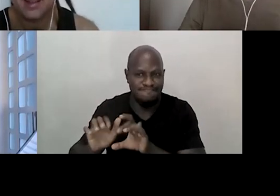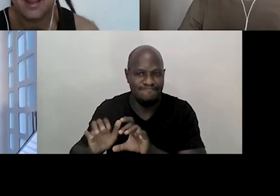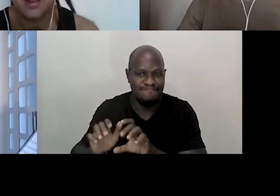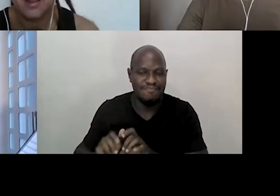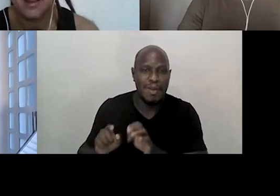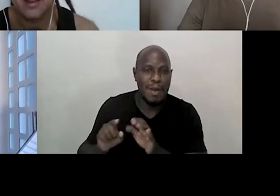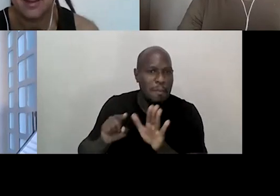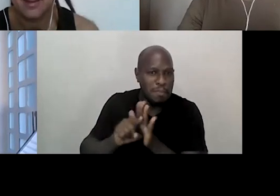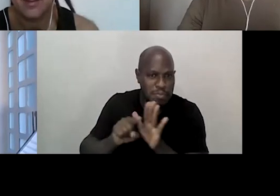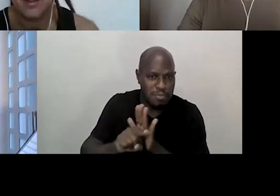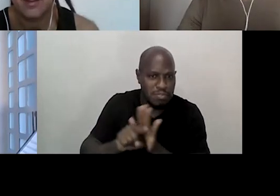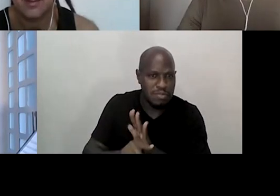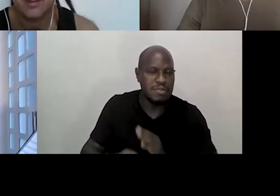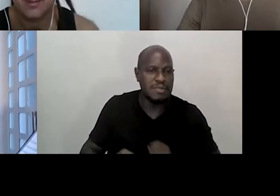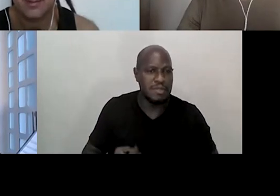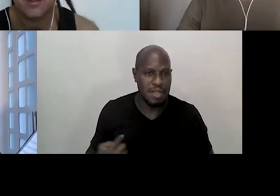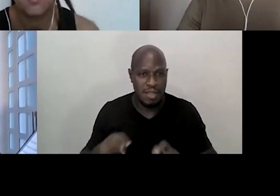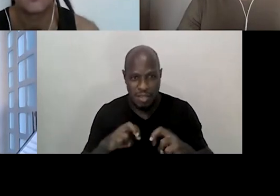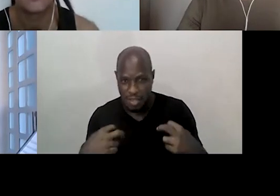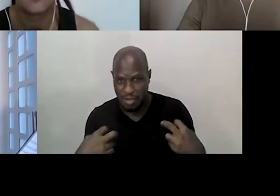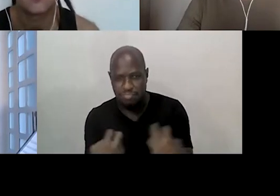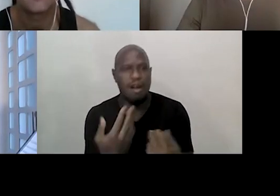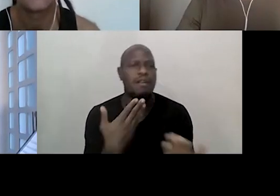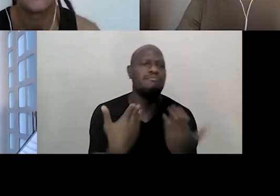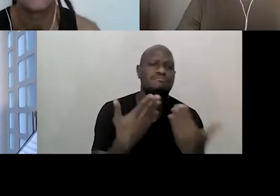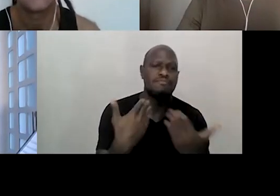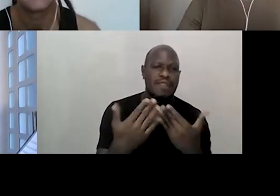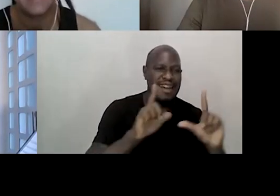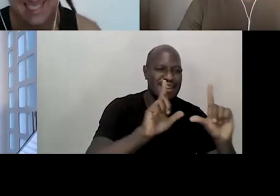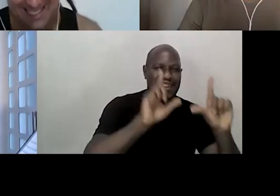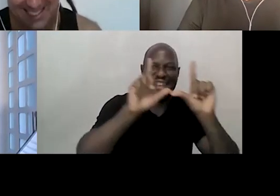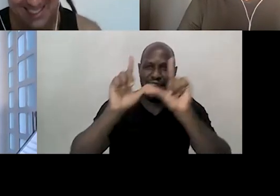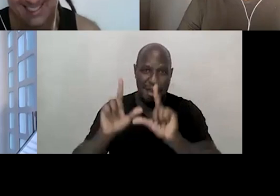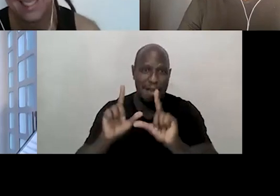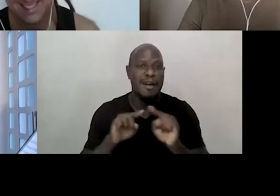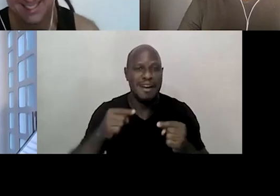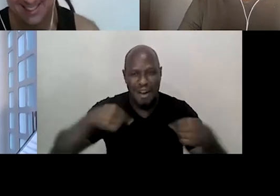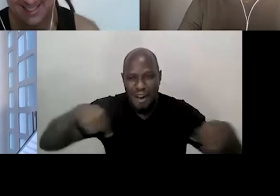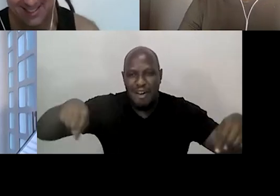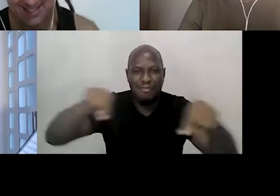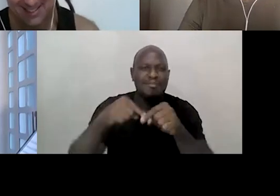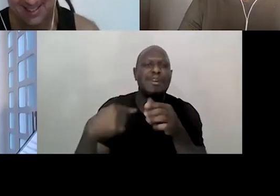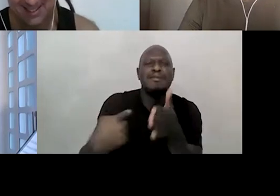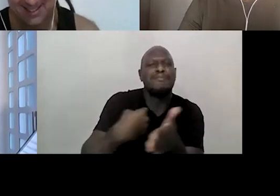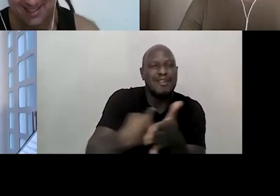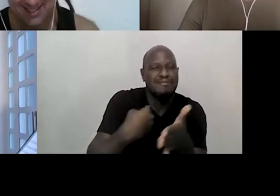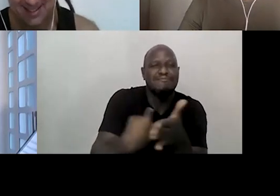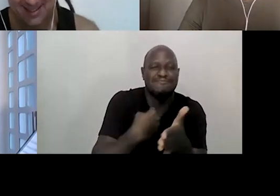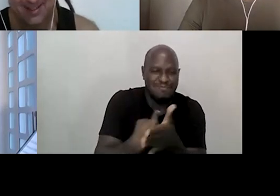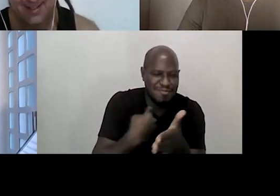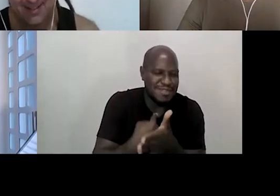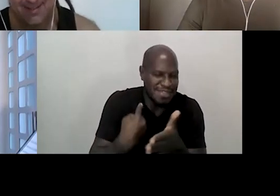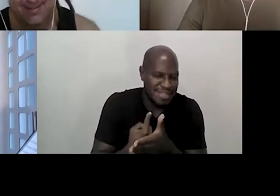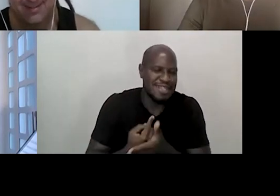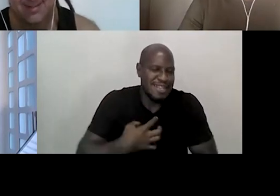pergunta, vocês estão aí, a gente está numa roda, foi aquilo que eu falei, estamos um quadradinho, mas é uma roda, então pode ir trazendo as perguntas, porque vai ser uma